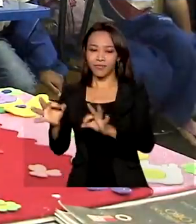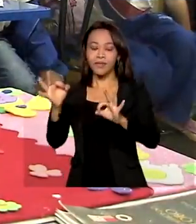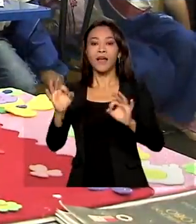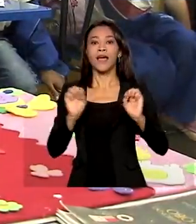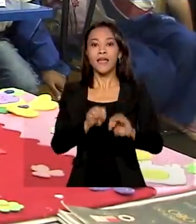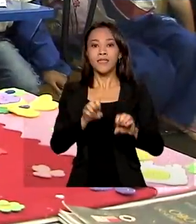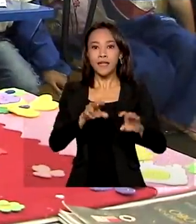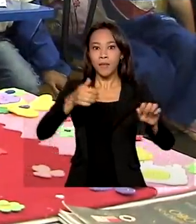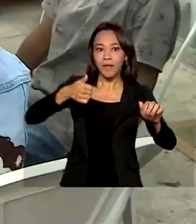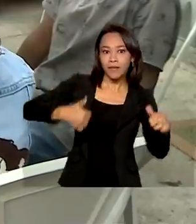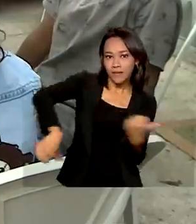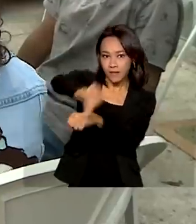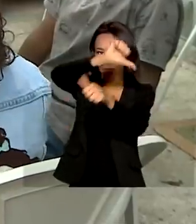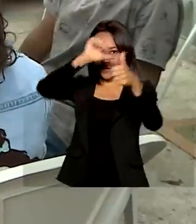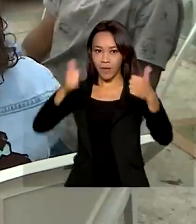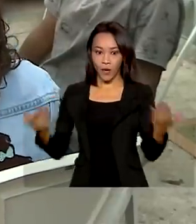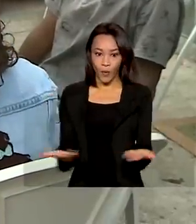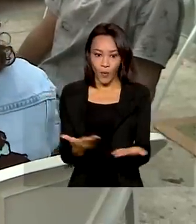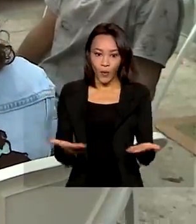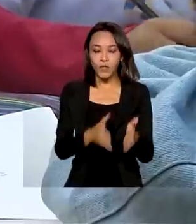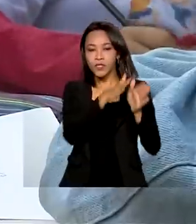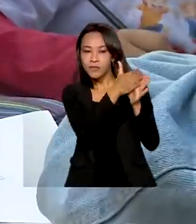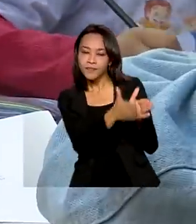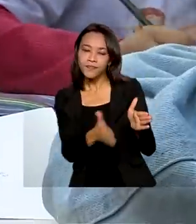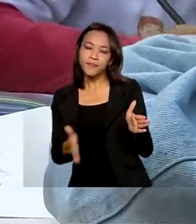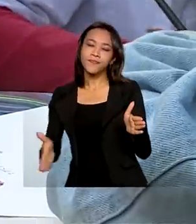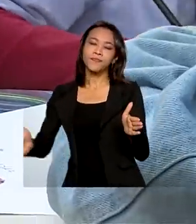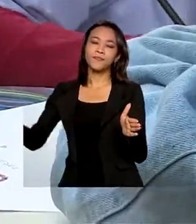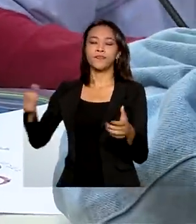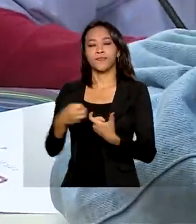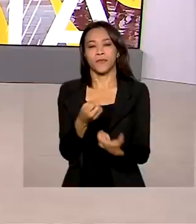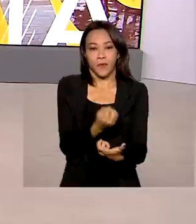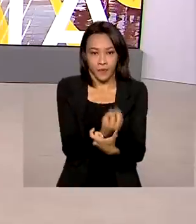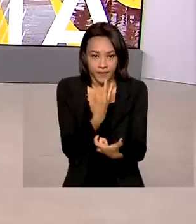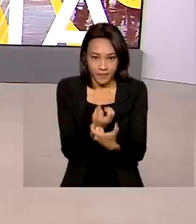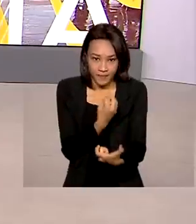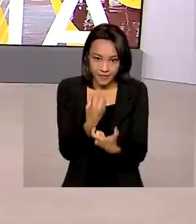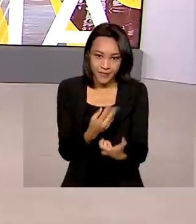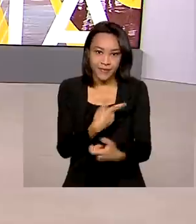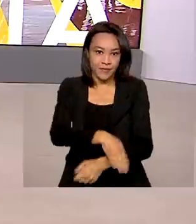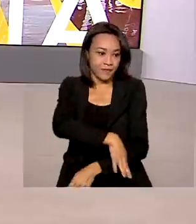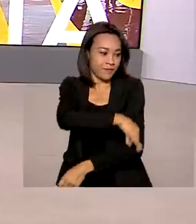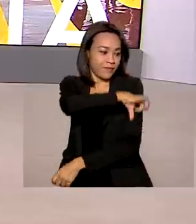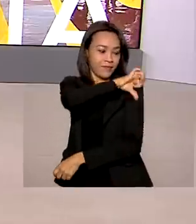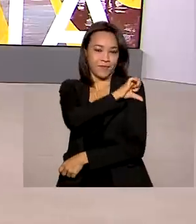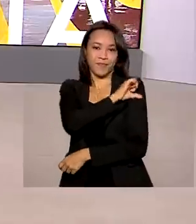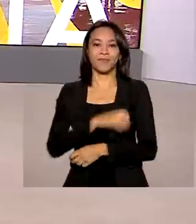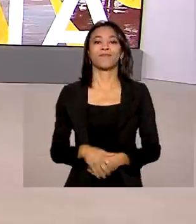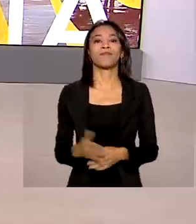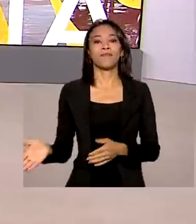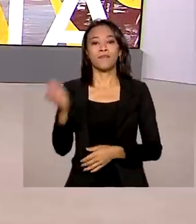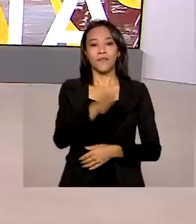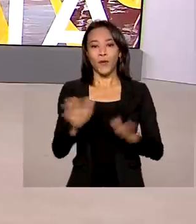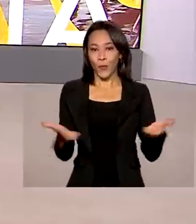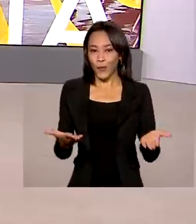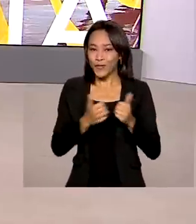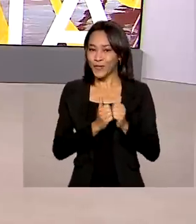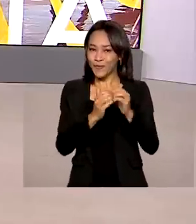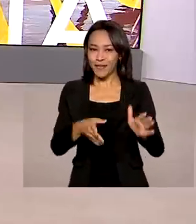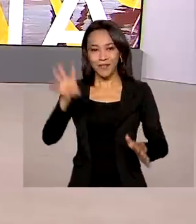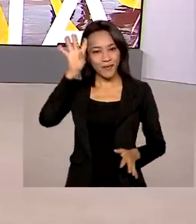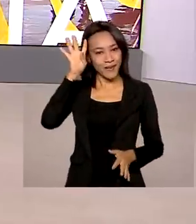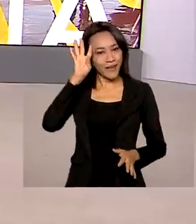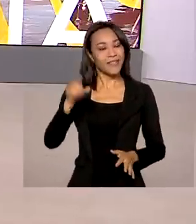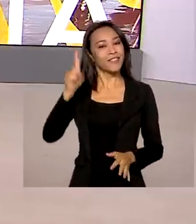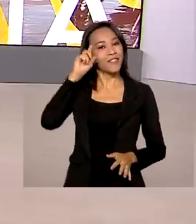Hoje, a trajetória da alfabetização ao ensino fundamental. O Brasil em Dia, desta quarta-feira, 11 de